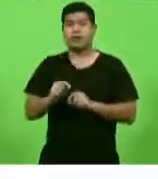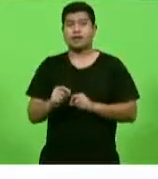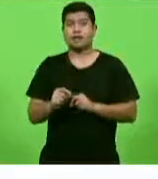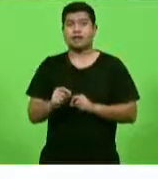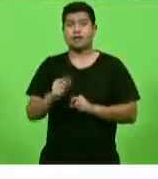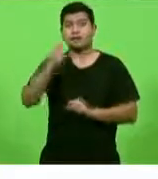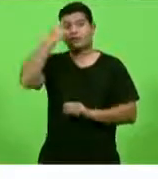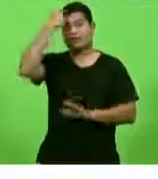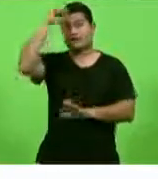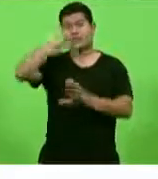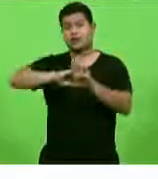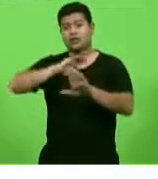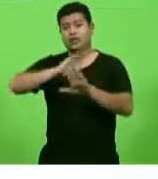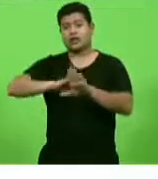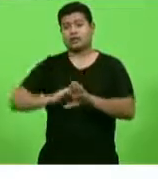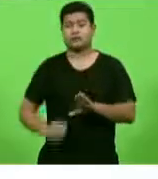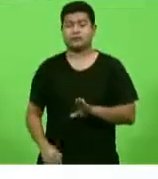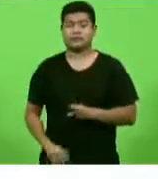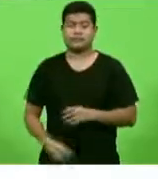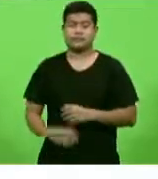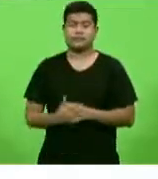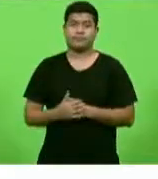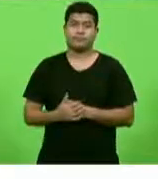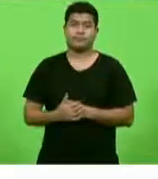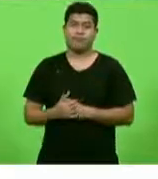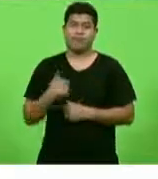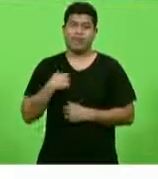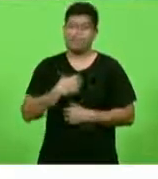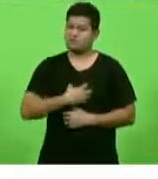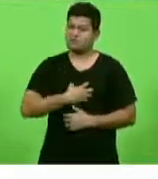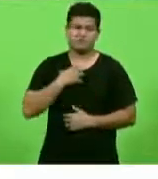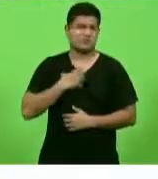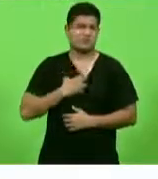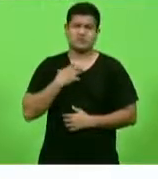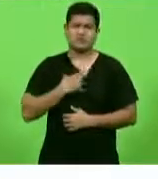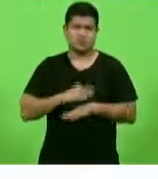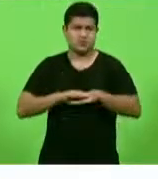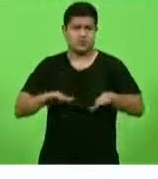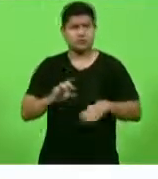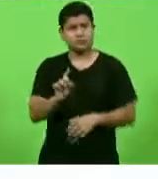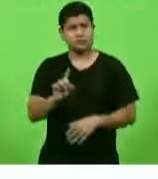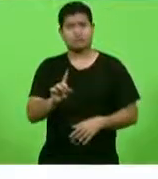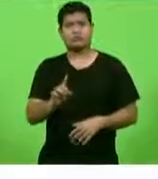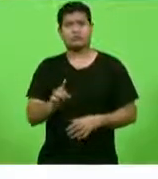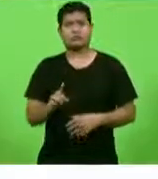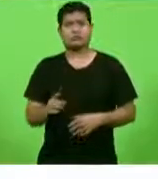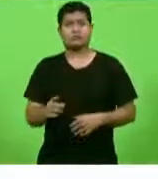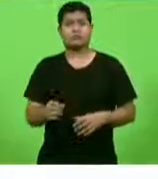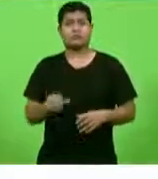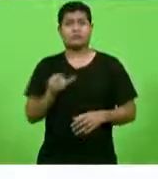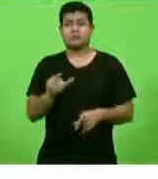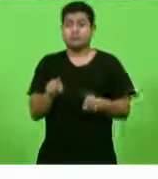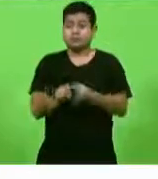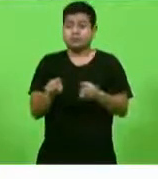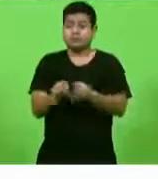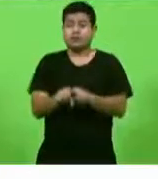ideológico. Isso não só me irrita, senhores, como abre